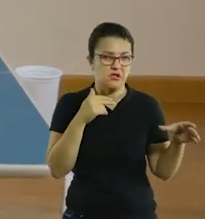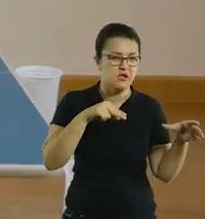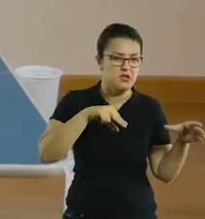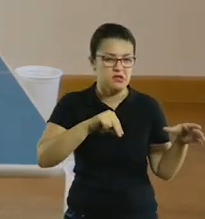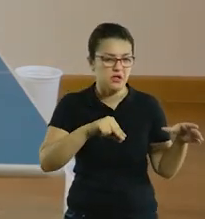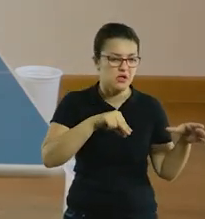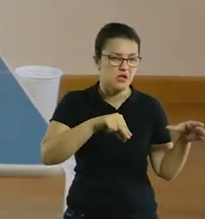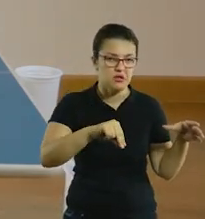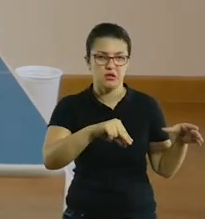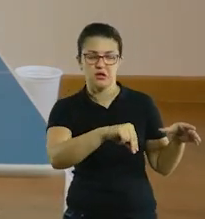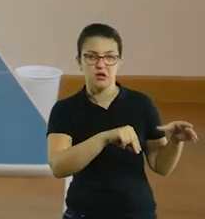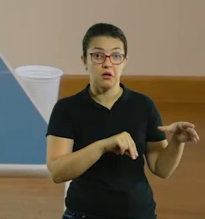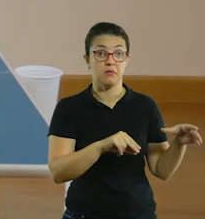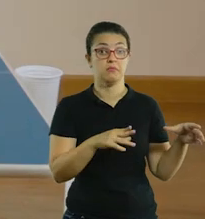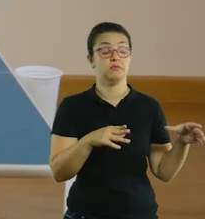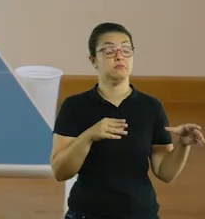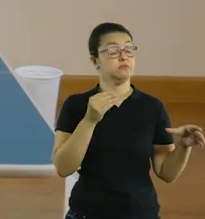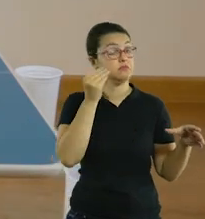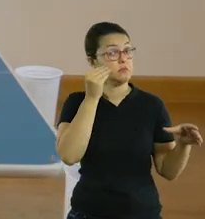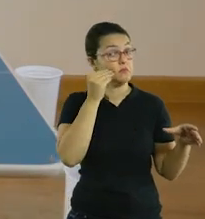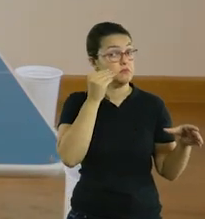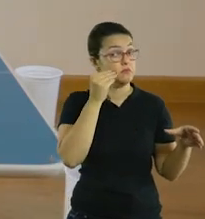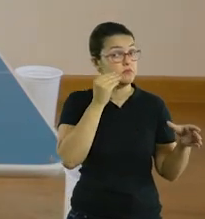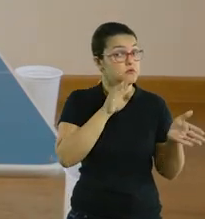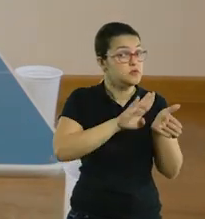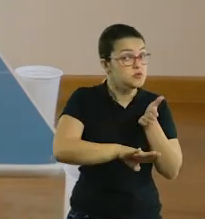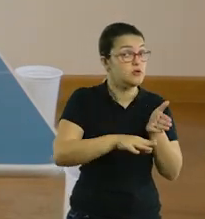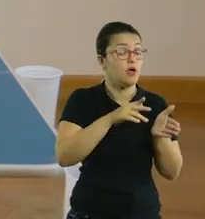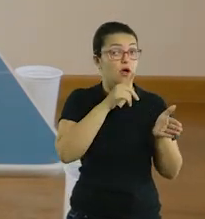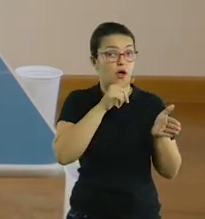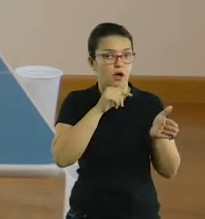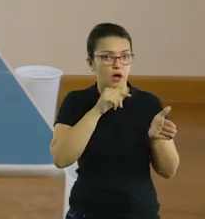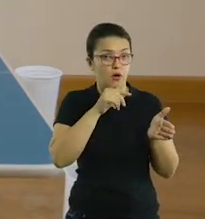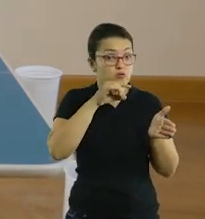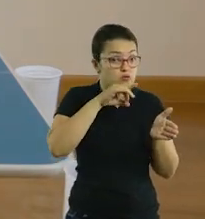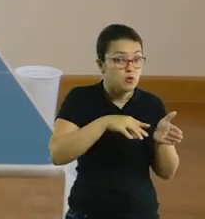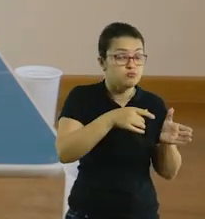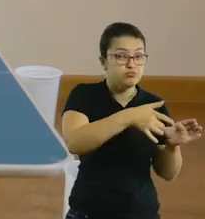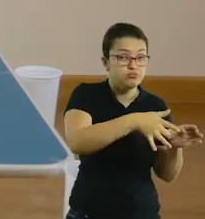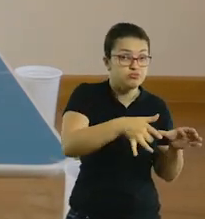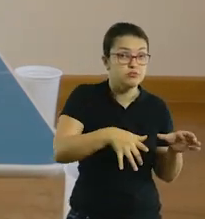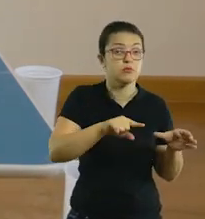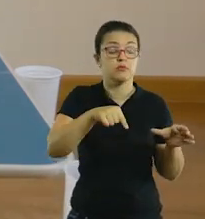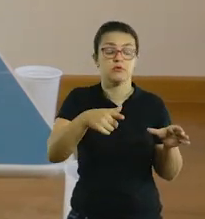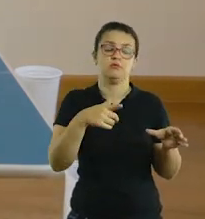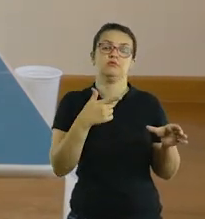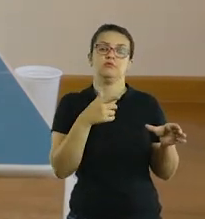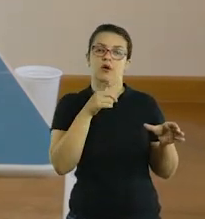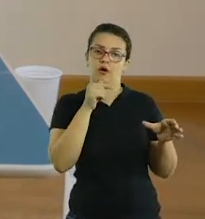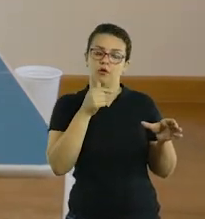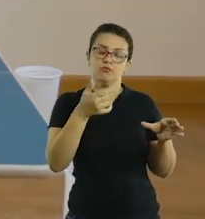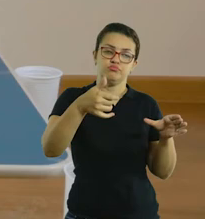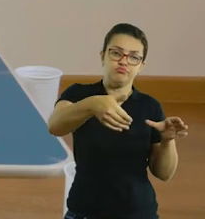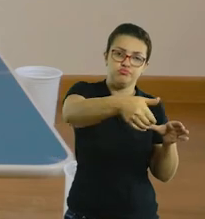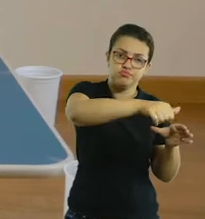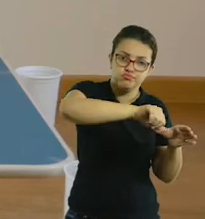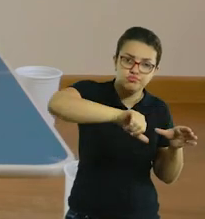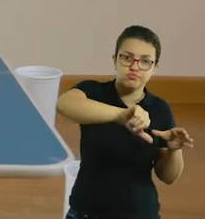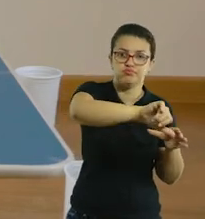é complicado, você tira a água primeiro, deixa ele testar, experimentar com o prendedor sem água e depois você vai colocando aos poucos.